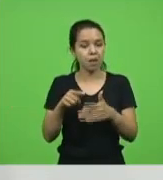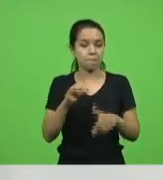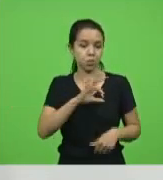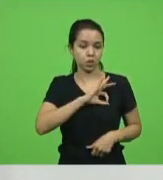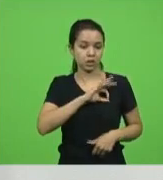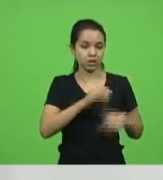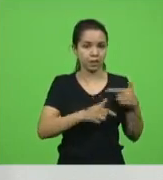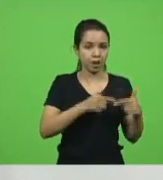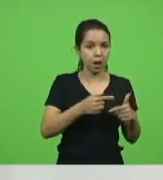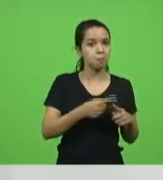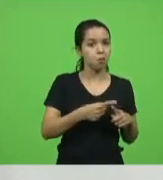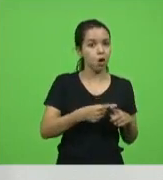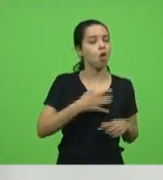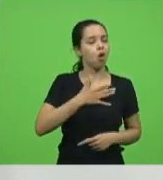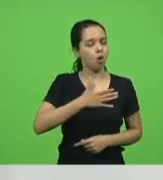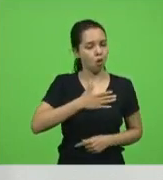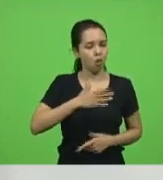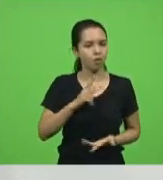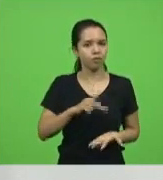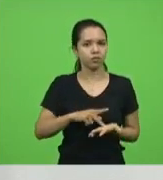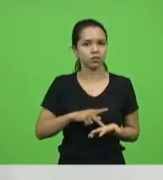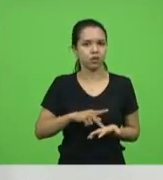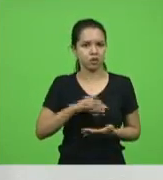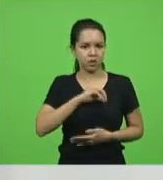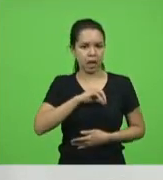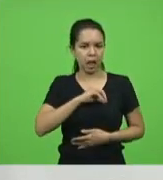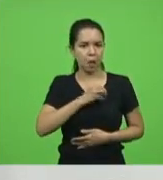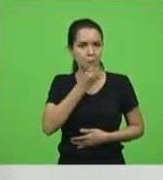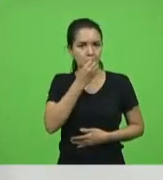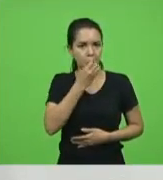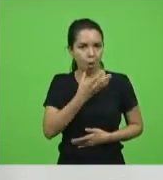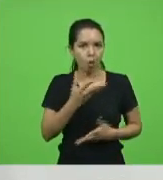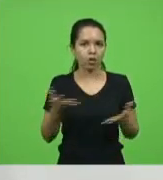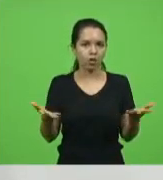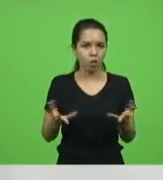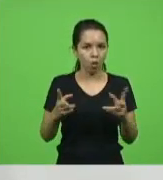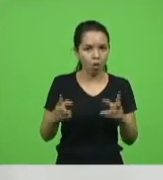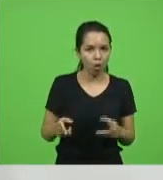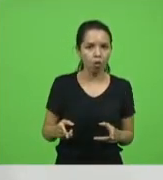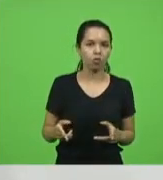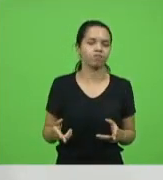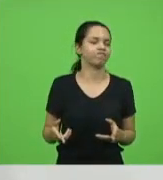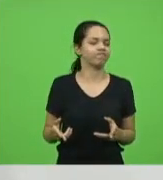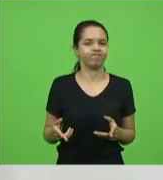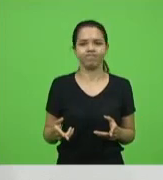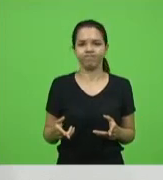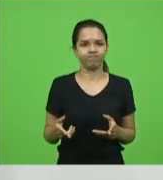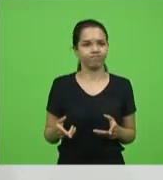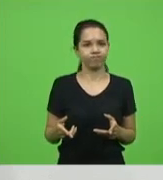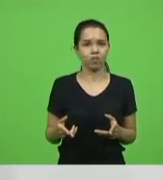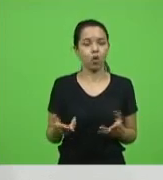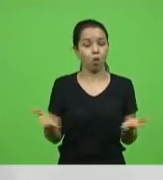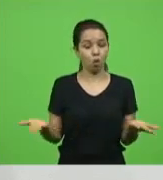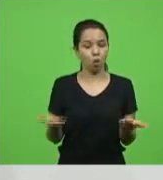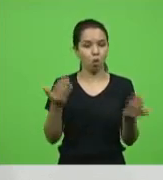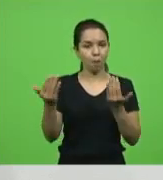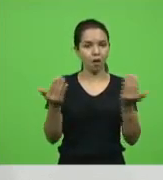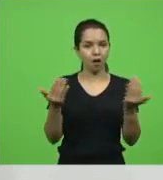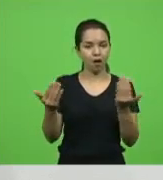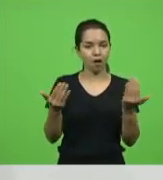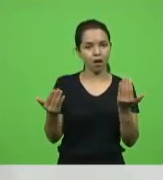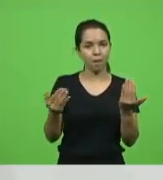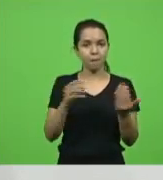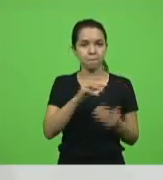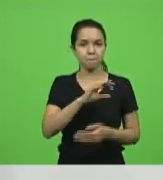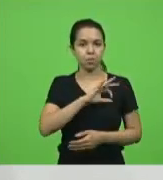E o salário não era tão bom quanto é hoje. Hoje, comparado com os salários que a gente tem em o território nacional, o salário da Polícia Militar do Estado de Santa